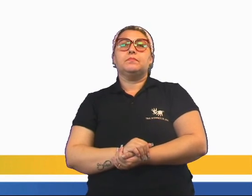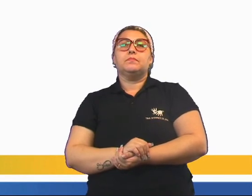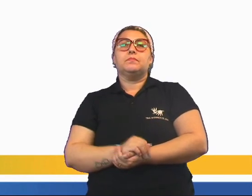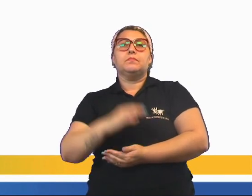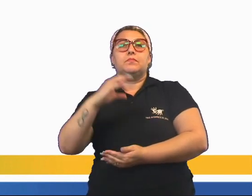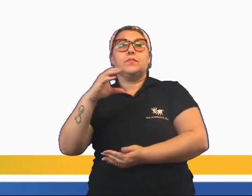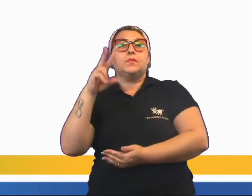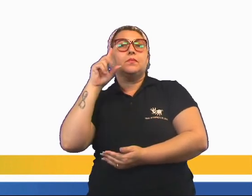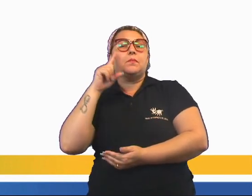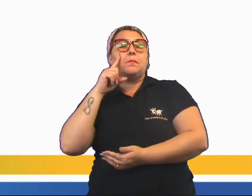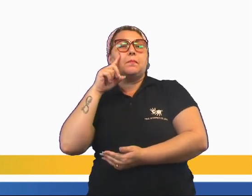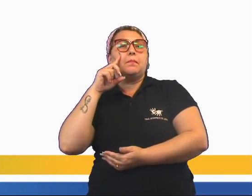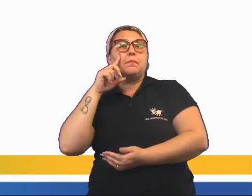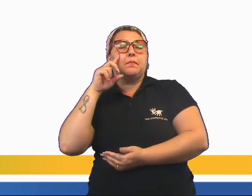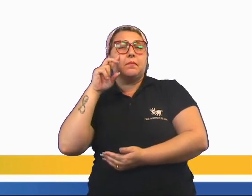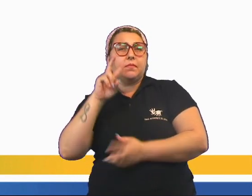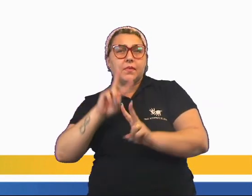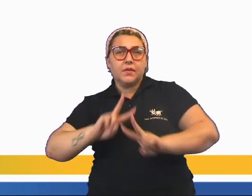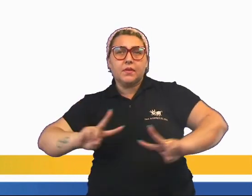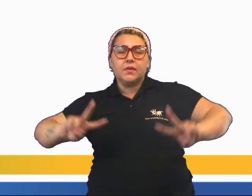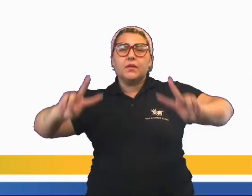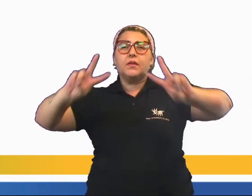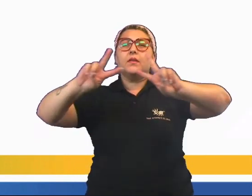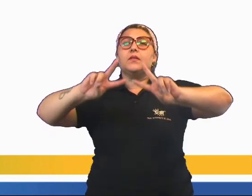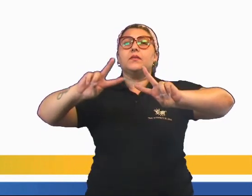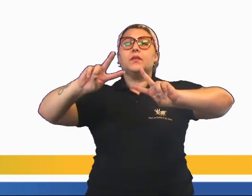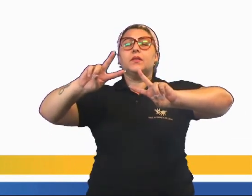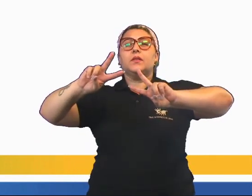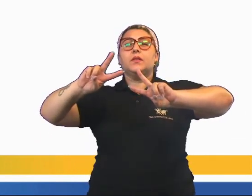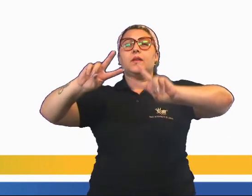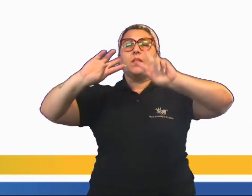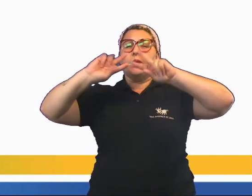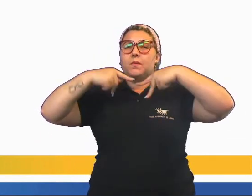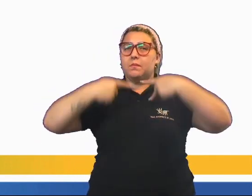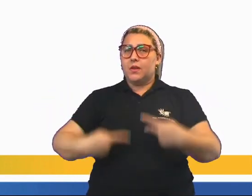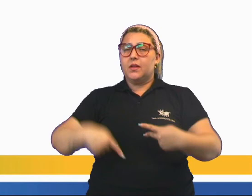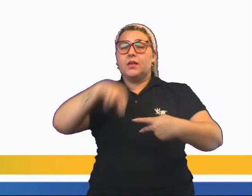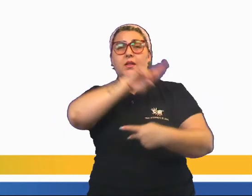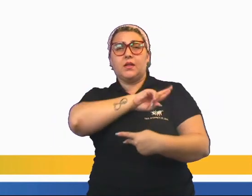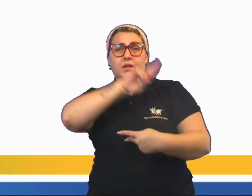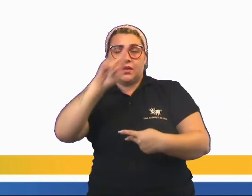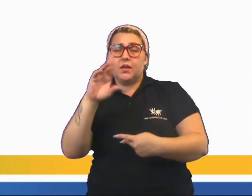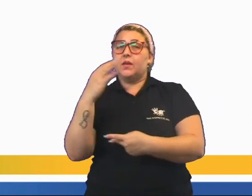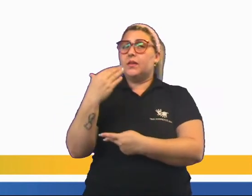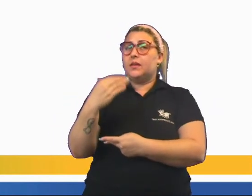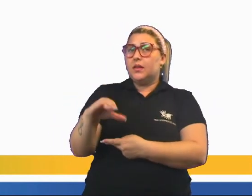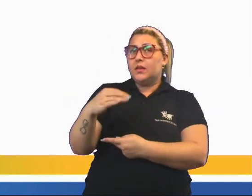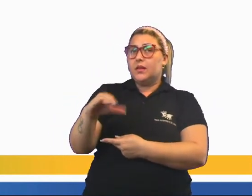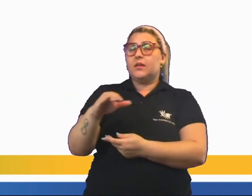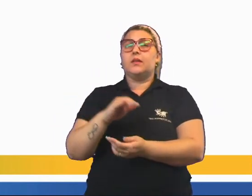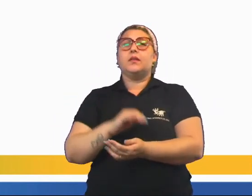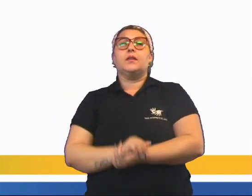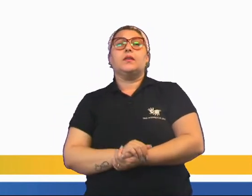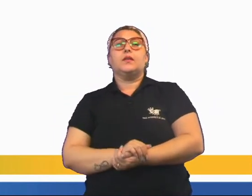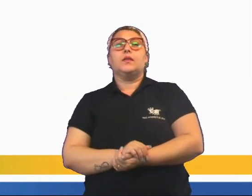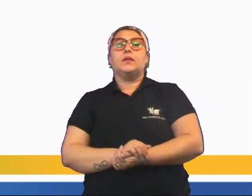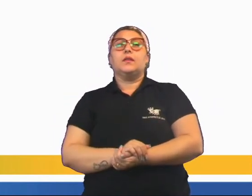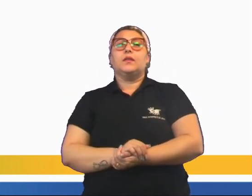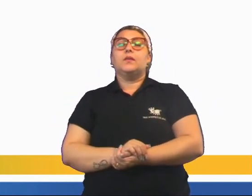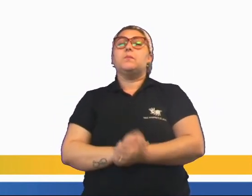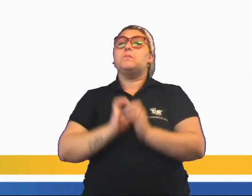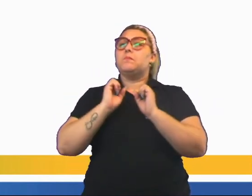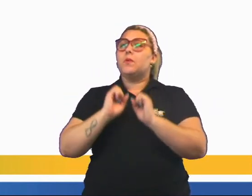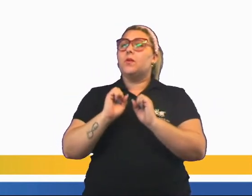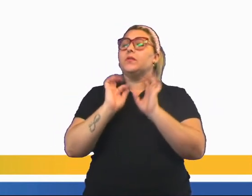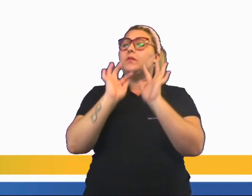Cosmovisão humana sobrenatural, isso tem relação com a religião ou com a ciência. E assim